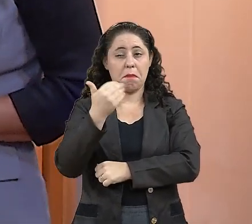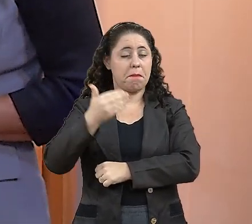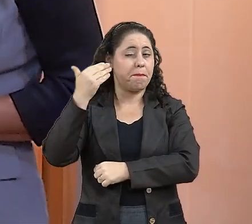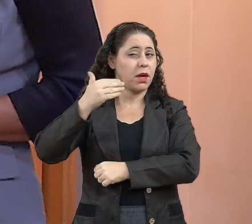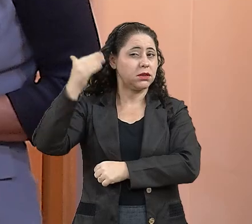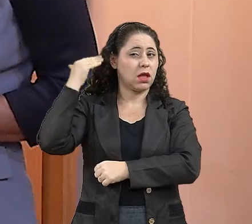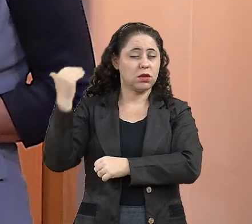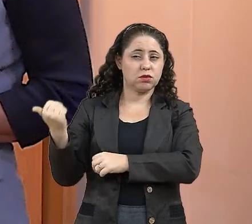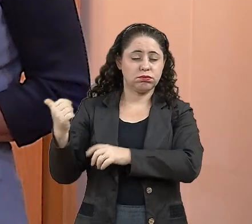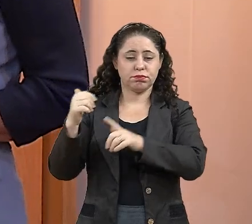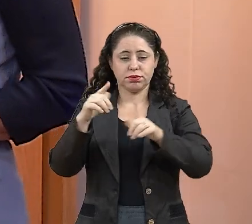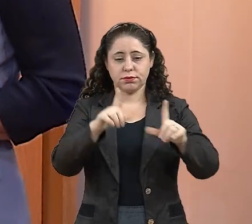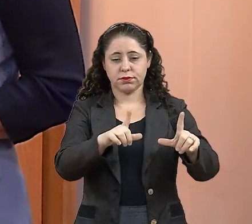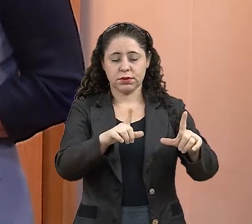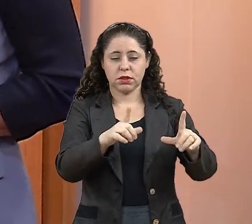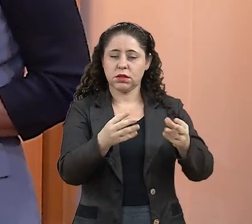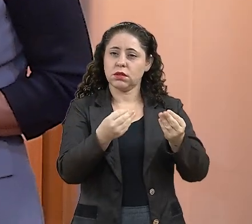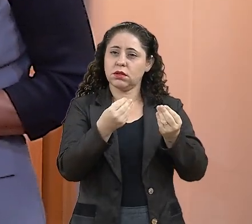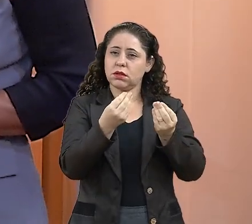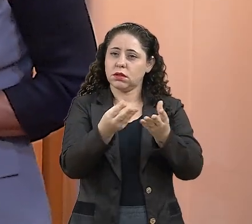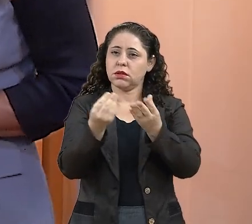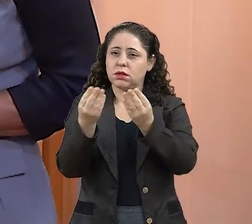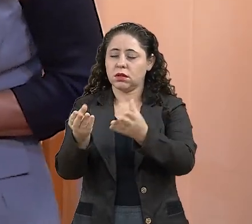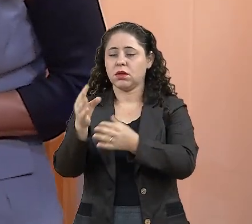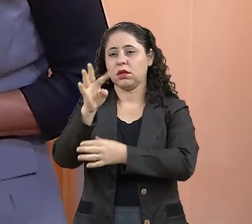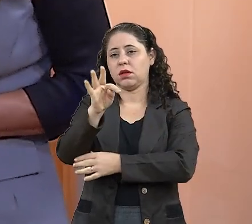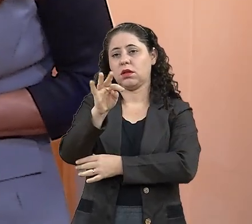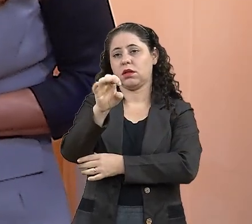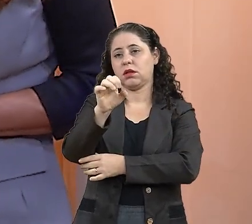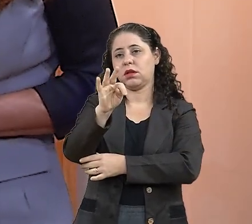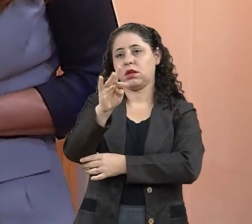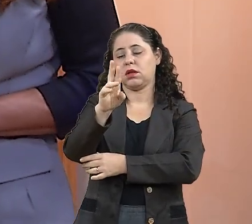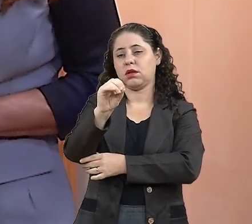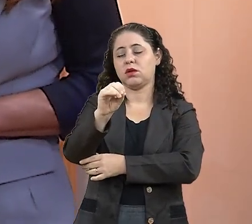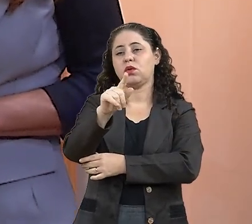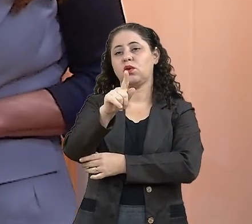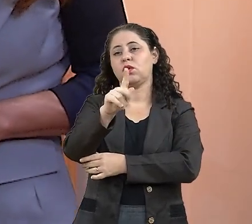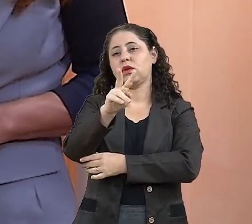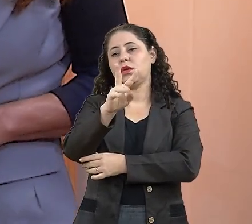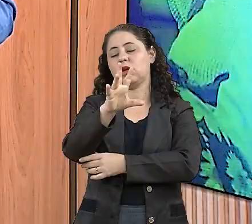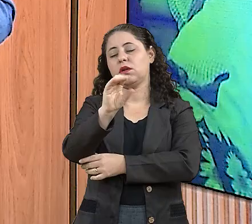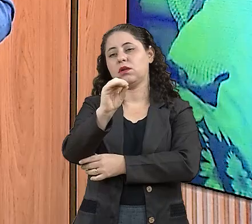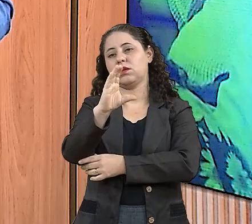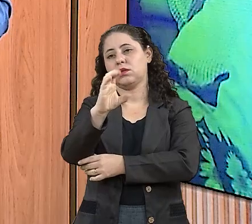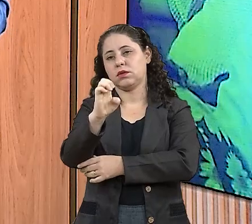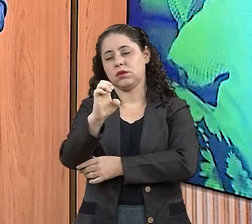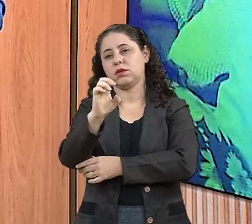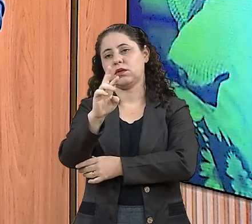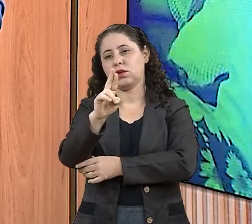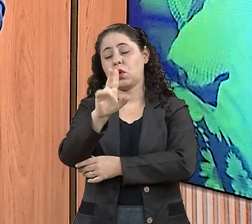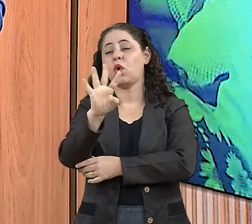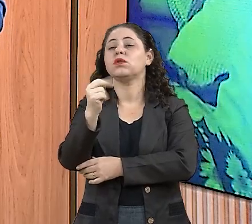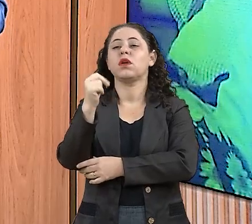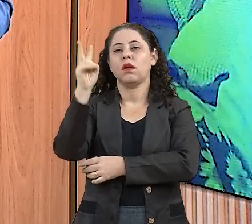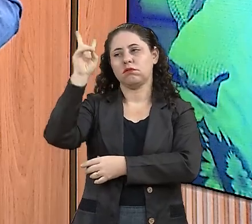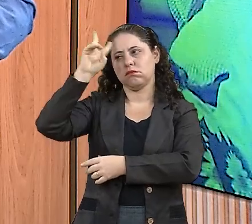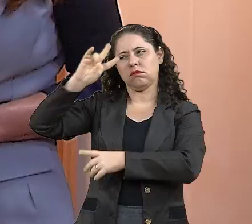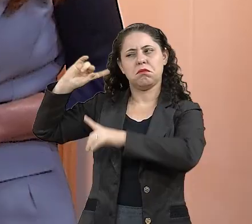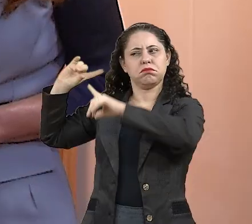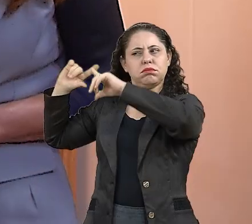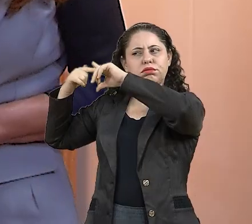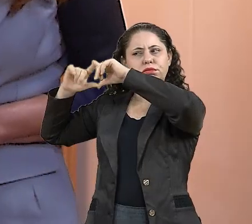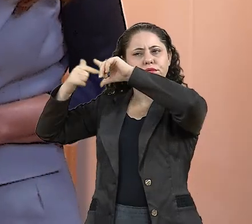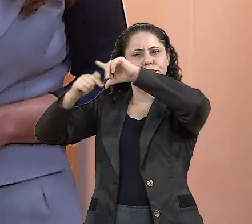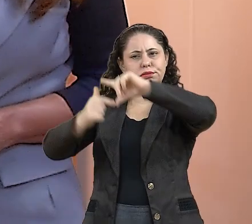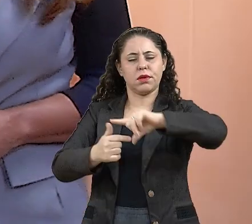gente entregou no Teatro Glossy Rocha, para duas personalidades. Tem uma tradição aí, né? Desde 81.